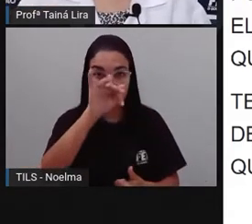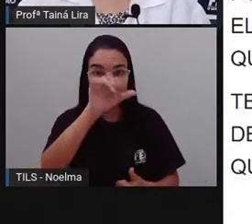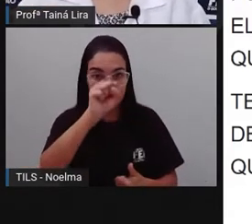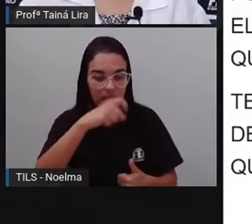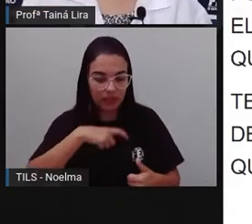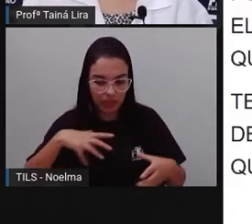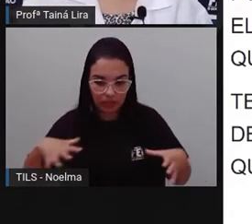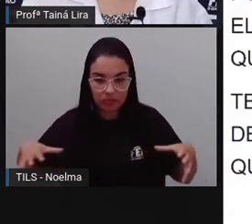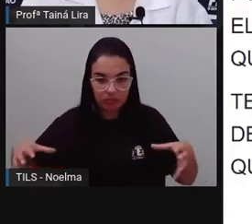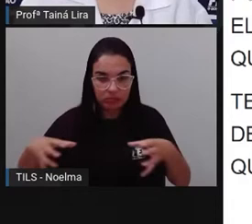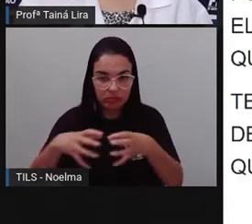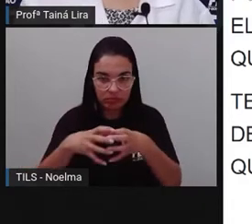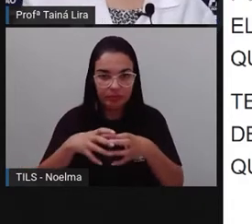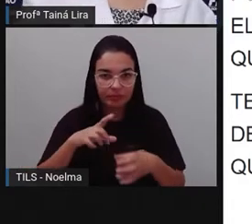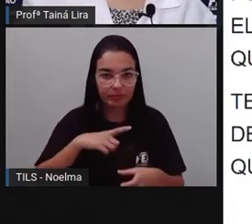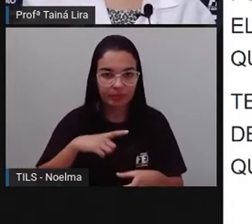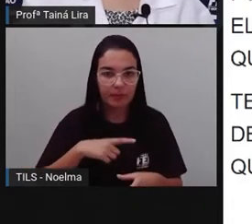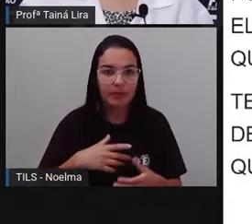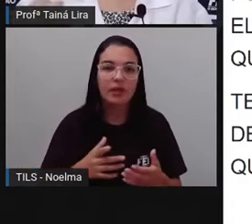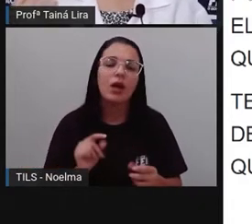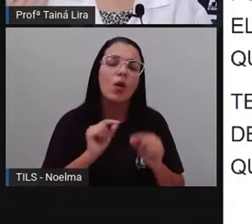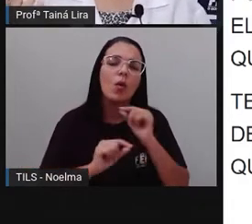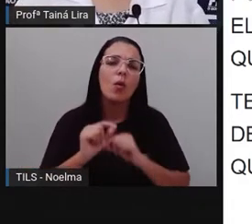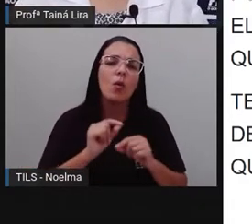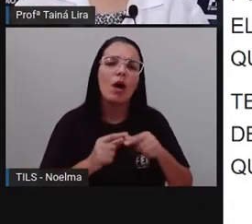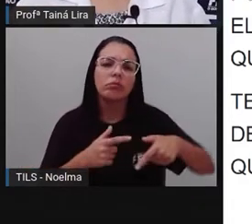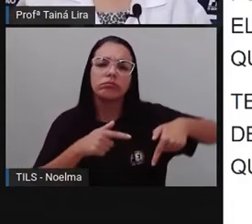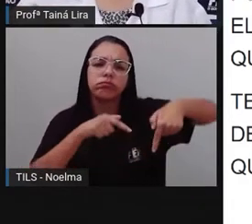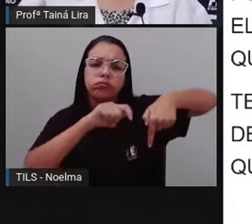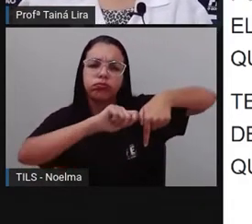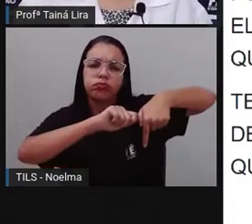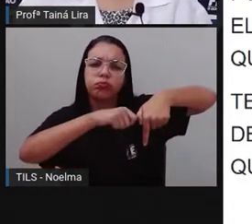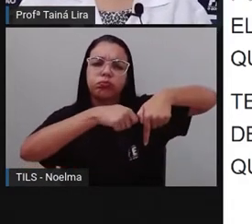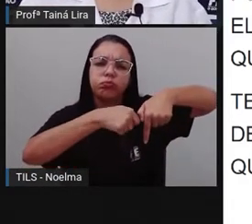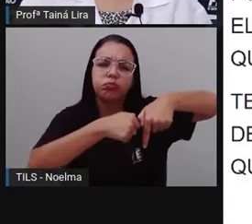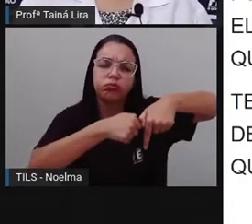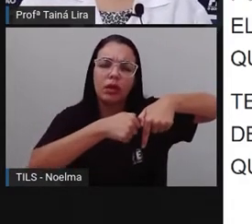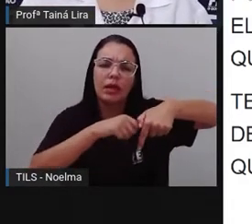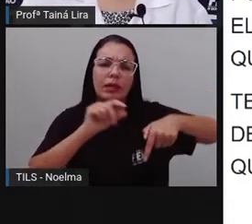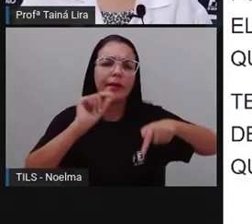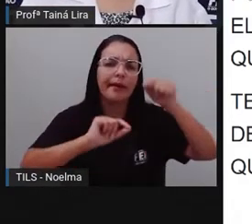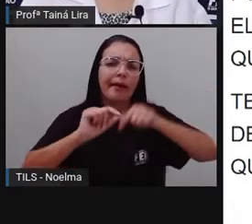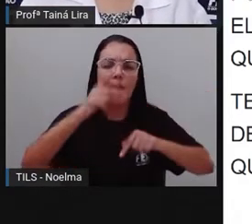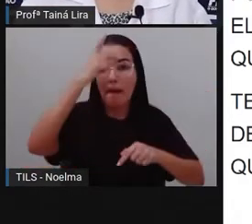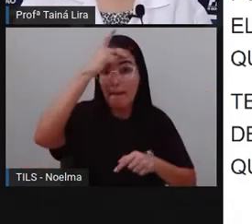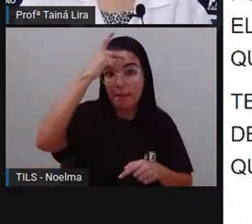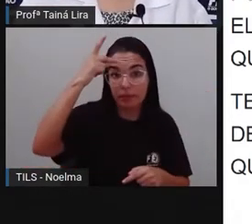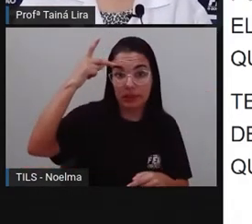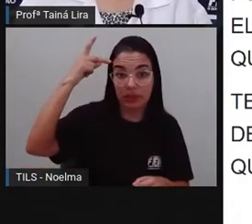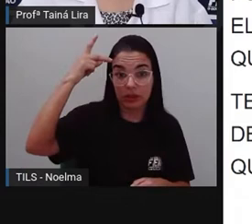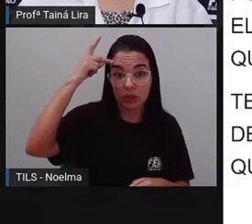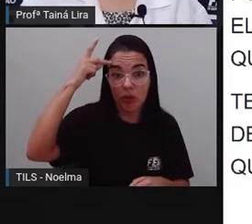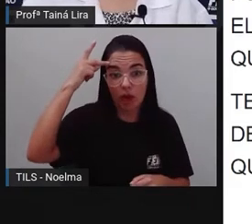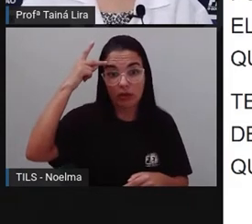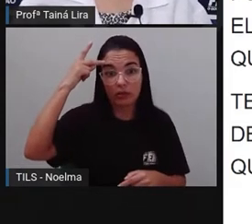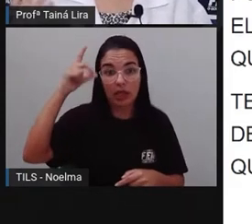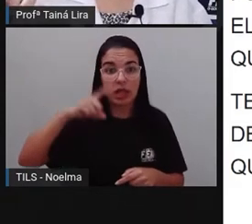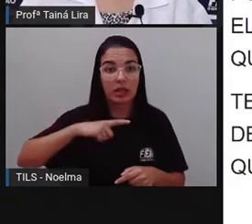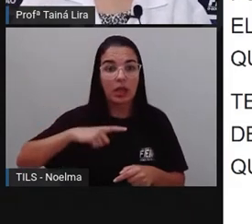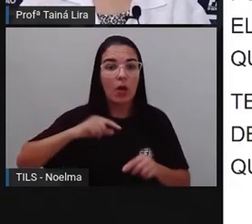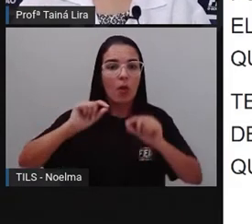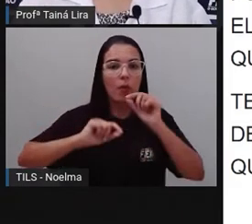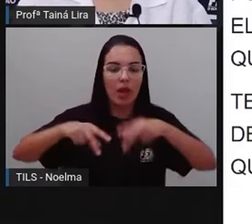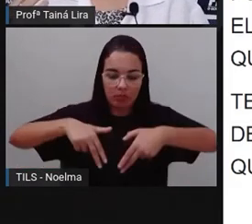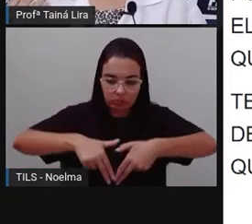região de Feira de Santana. Então, os quilombolas são povos remanescentes de um grupo étnico